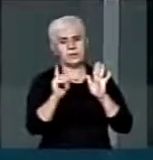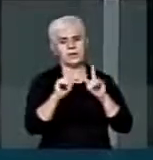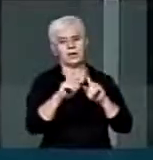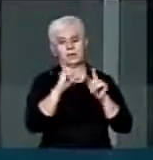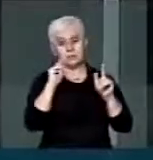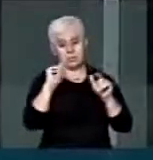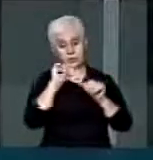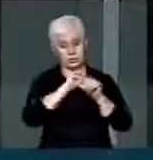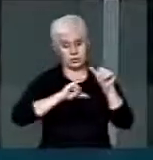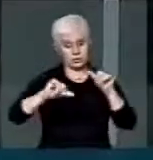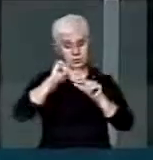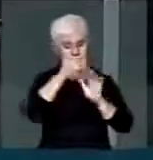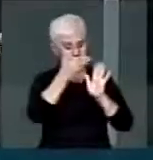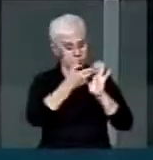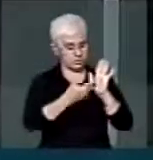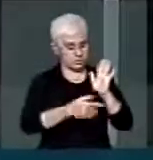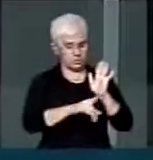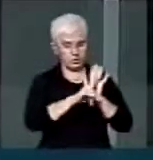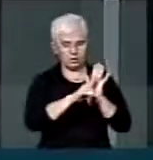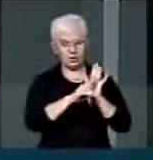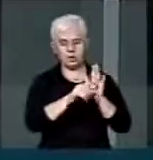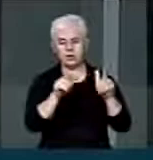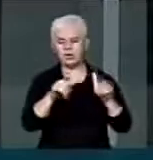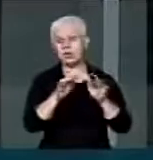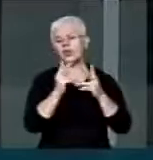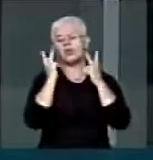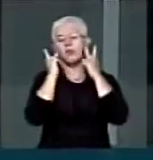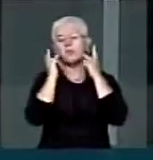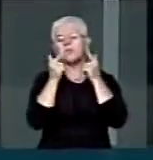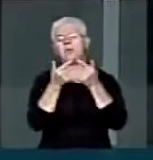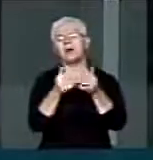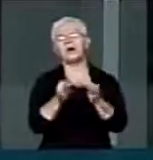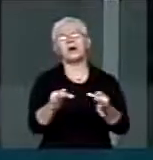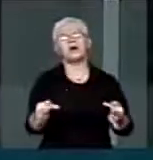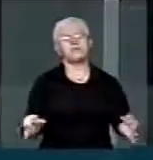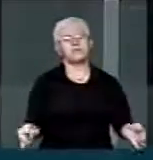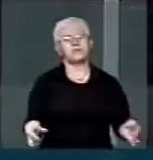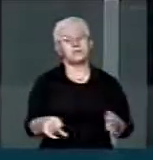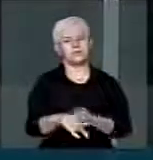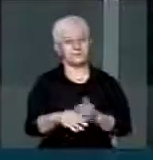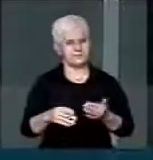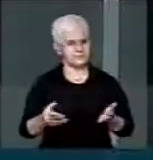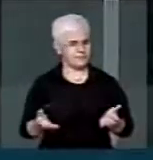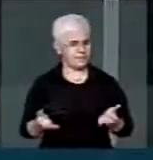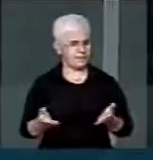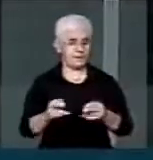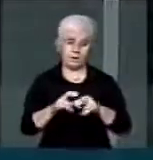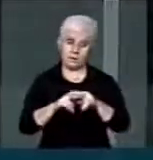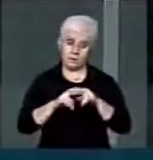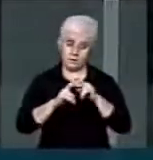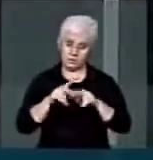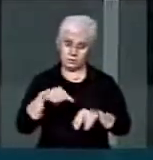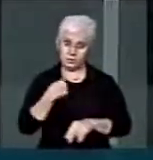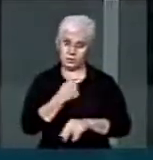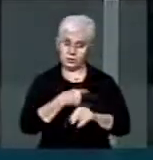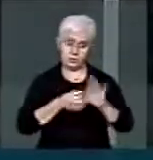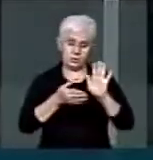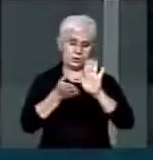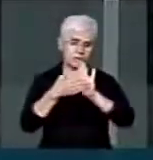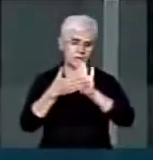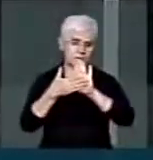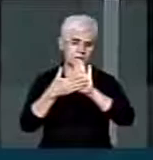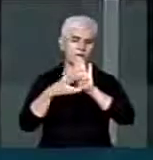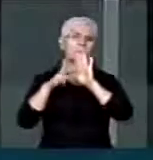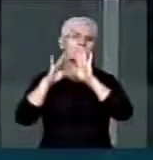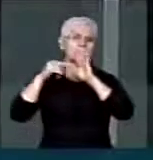espécie de lugar comum no sistema jurídico penal. Daí porque a nossa proposta, que